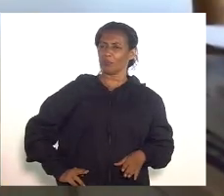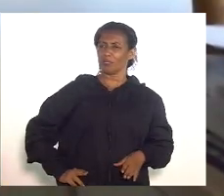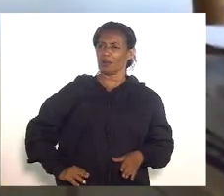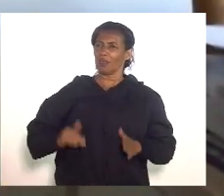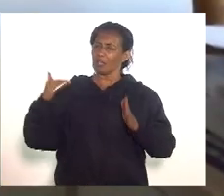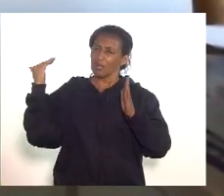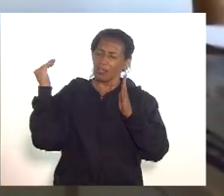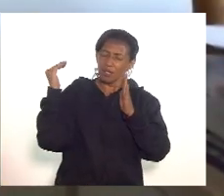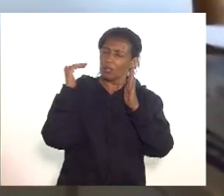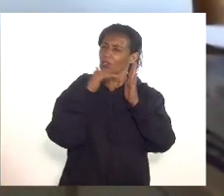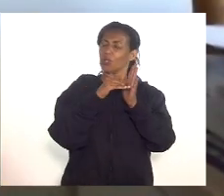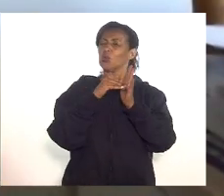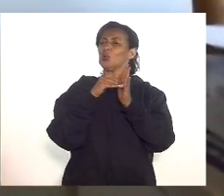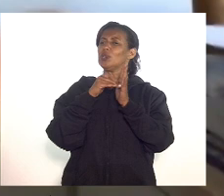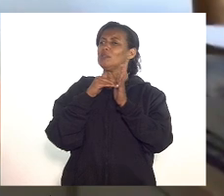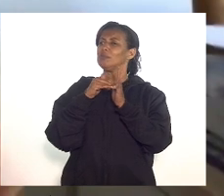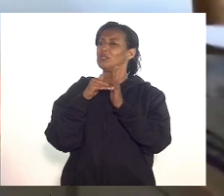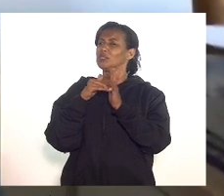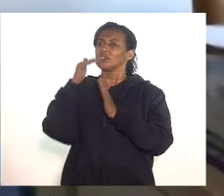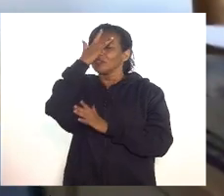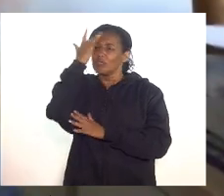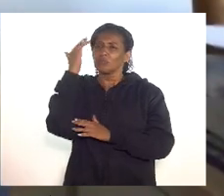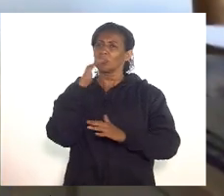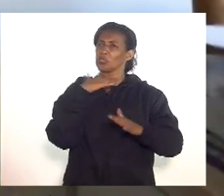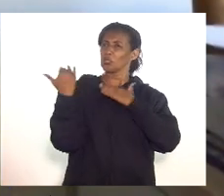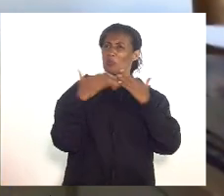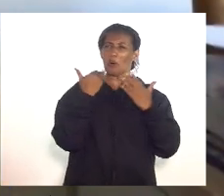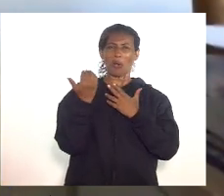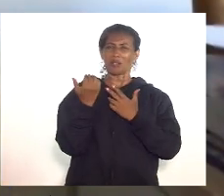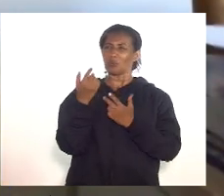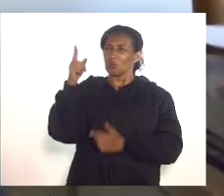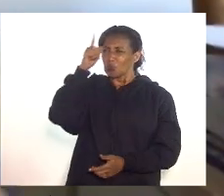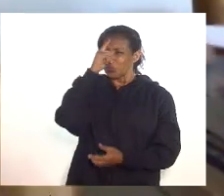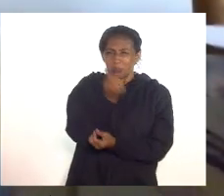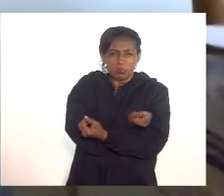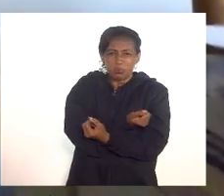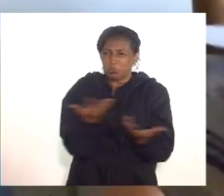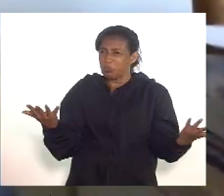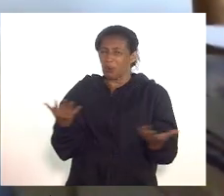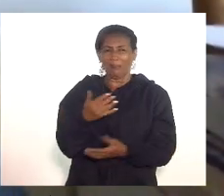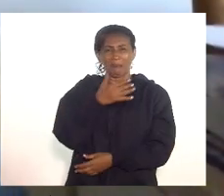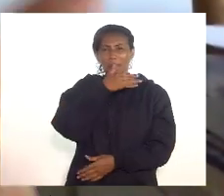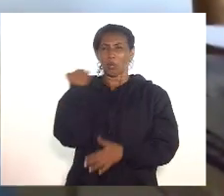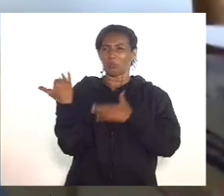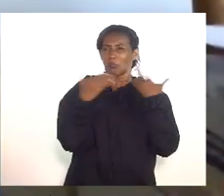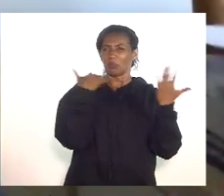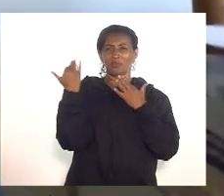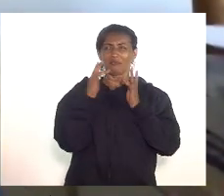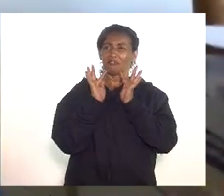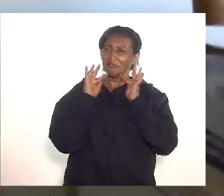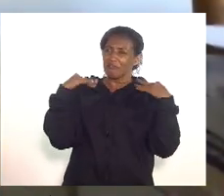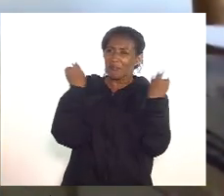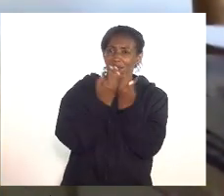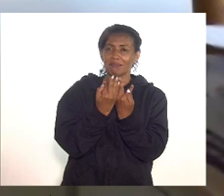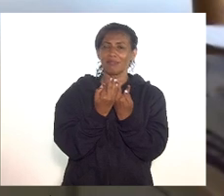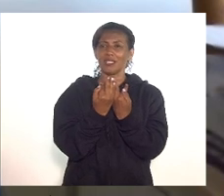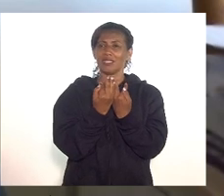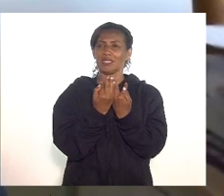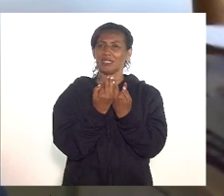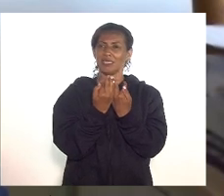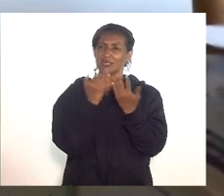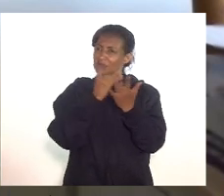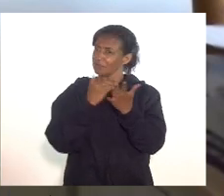limite daqueles que morrem a rodo a todo dia de seus familiares já